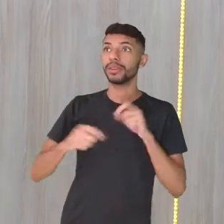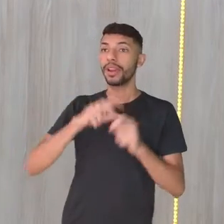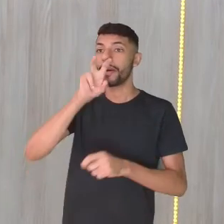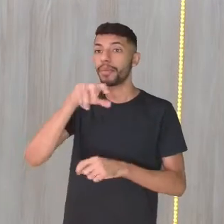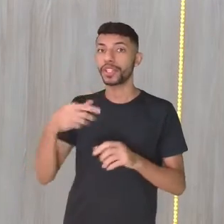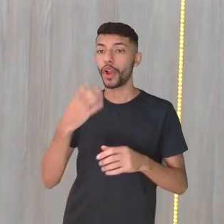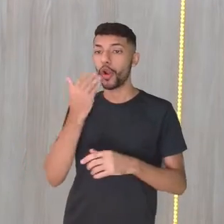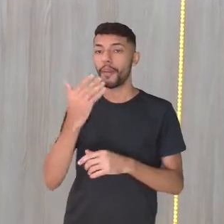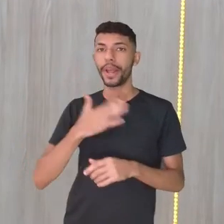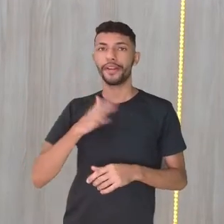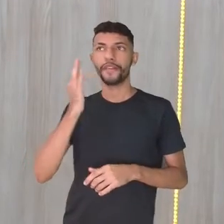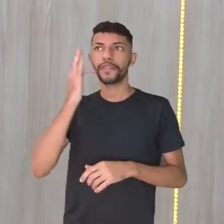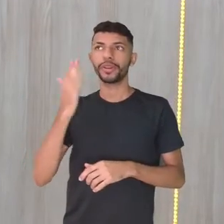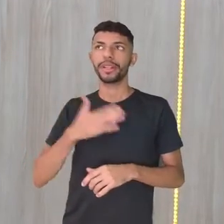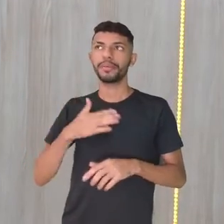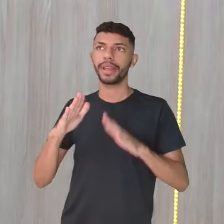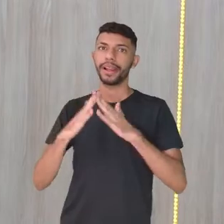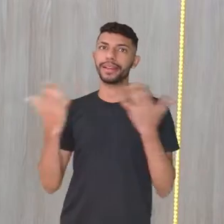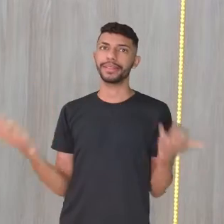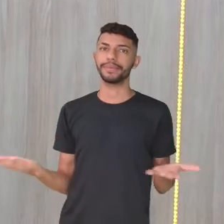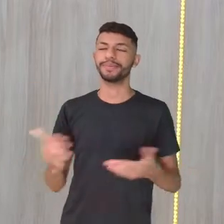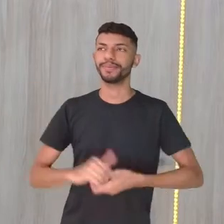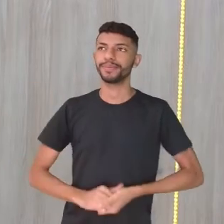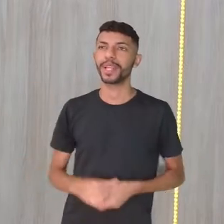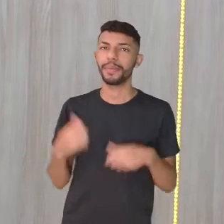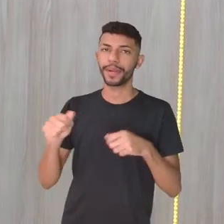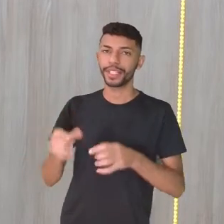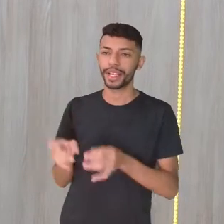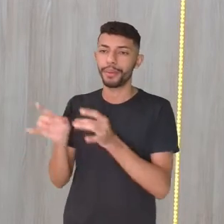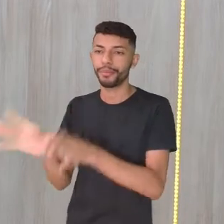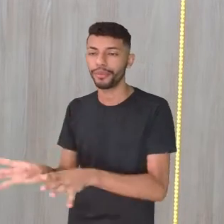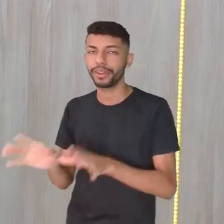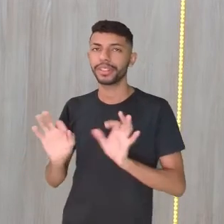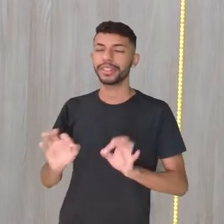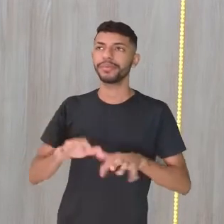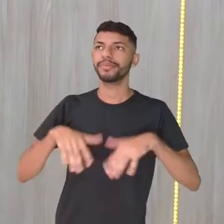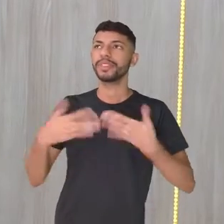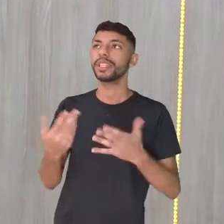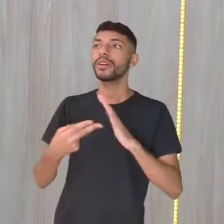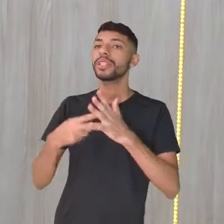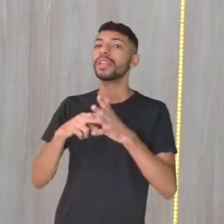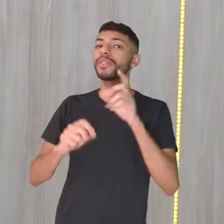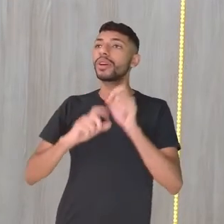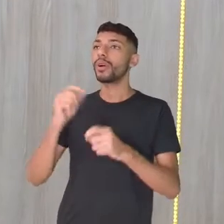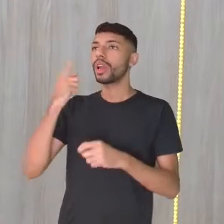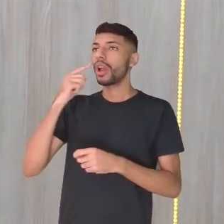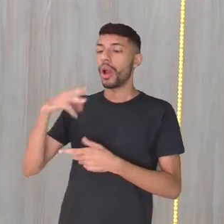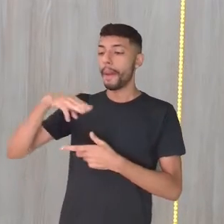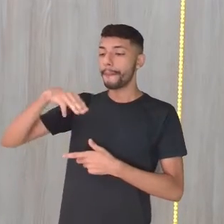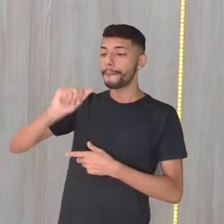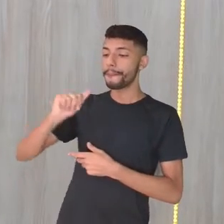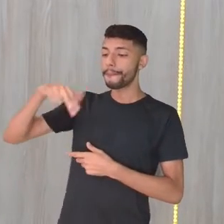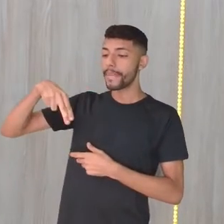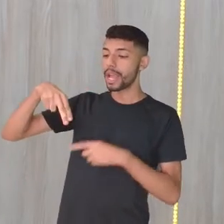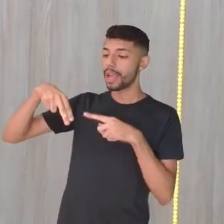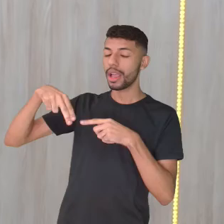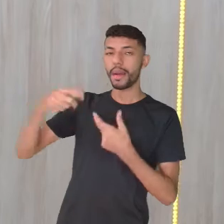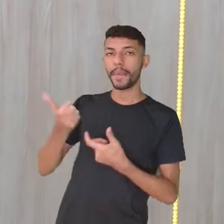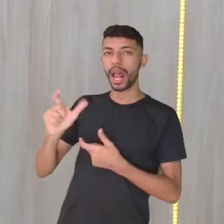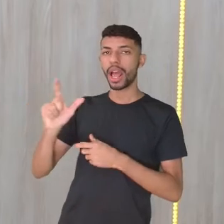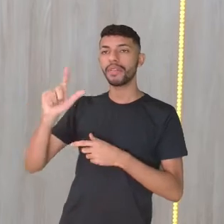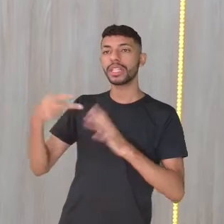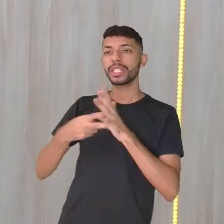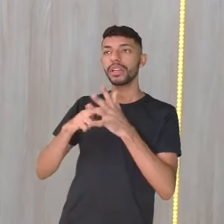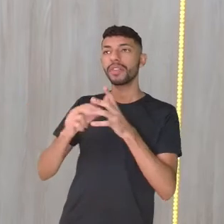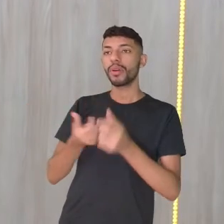morcego. Tive que jogar fora as bananas. Então, quer dizer o quê? Que man, man é homem,